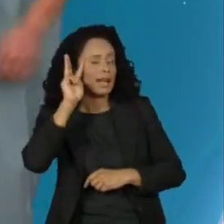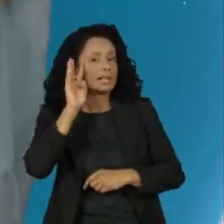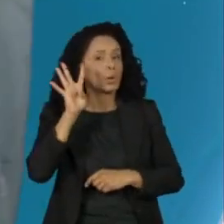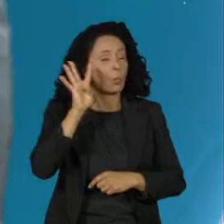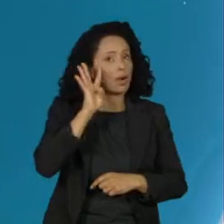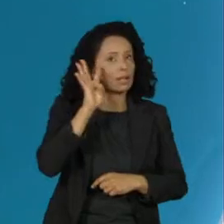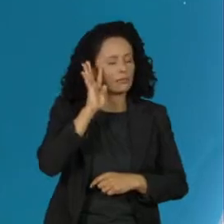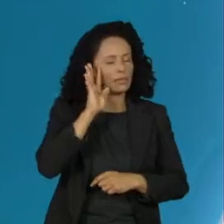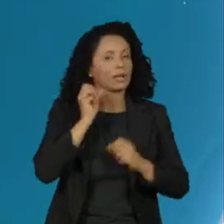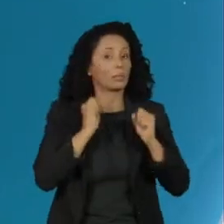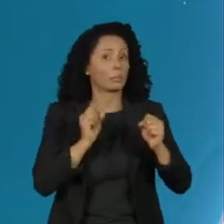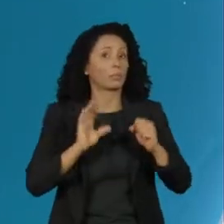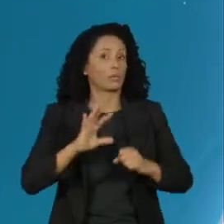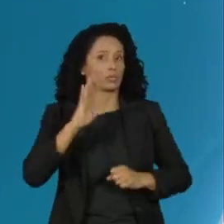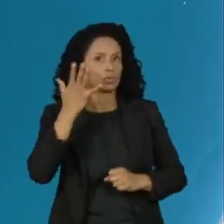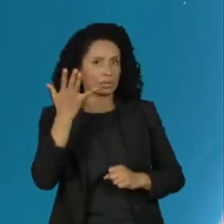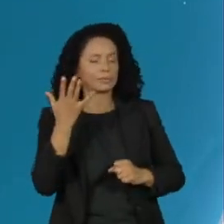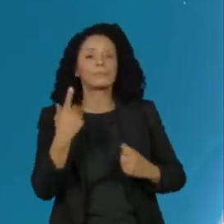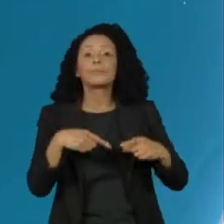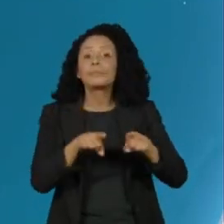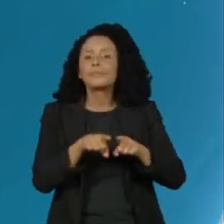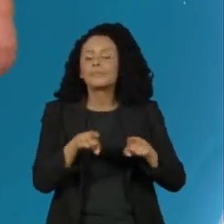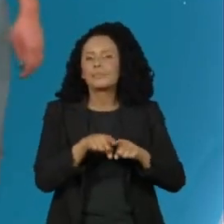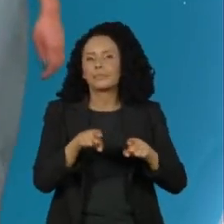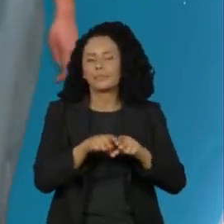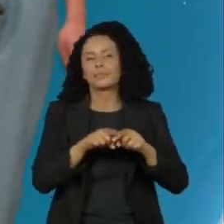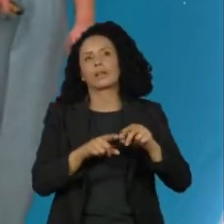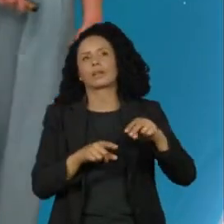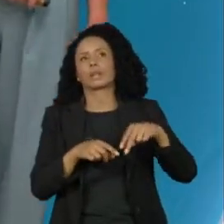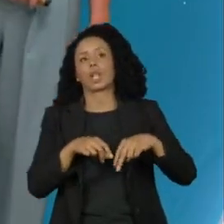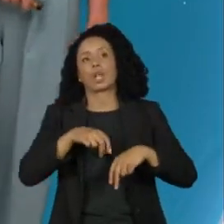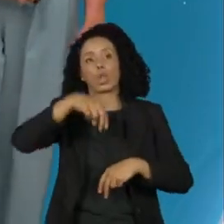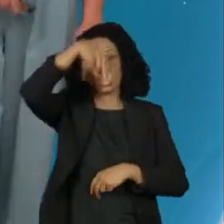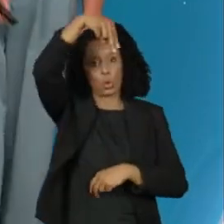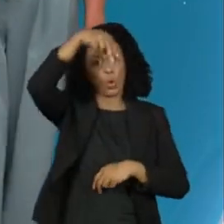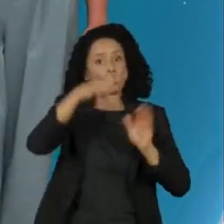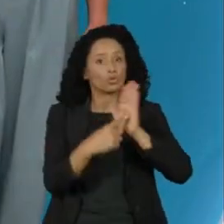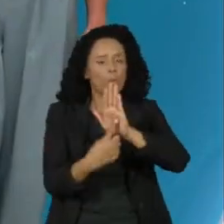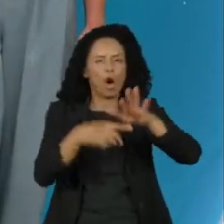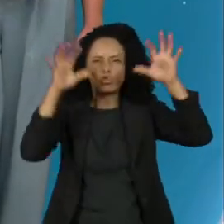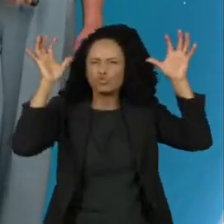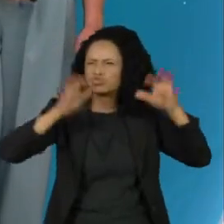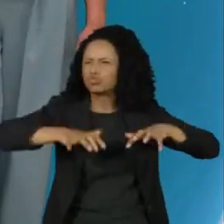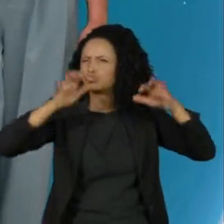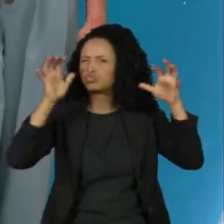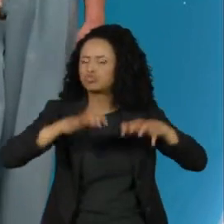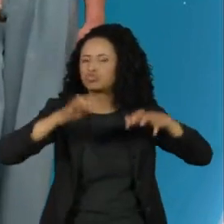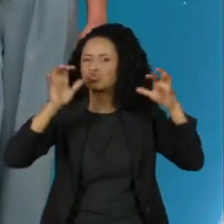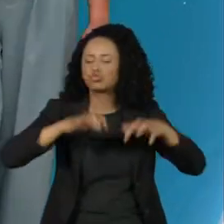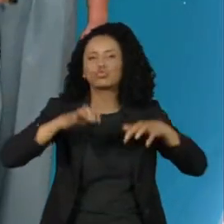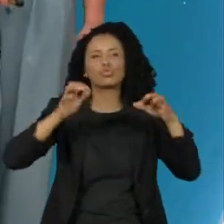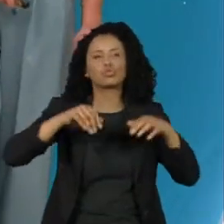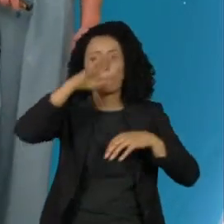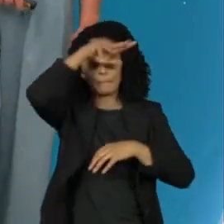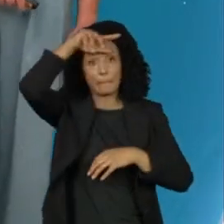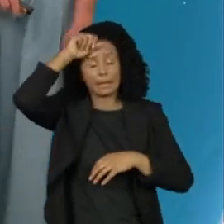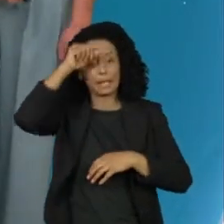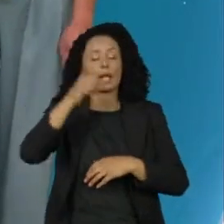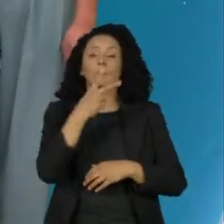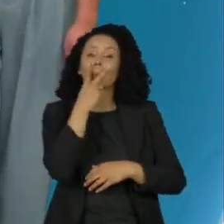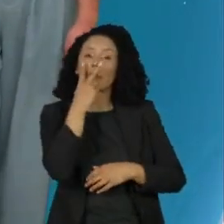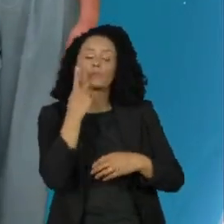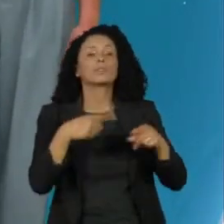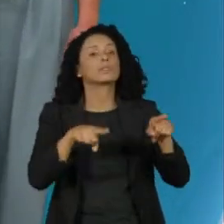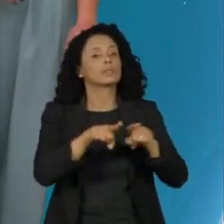quarta-feira. No norte do Brasil, ainda há calor e muita umidade que provocam pancadas de chuva forte em Manaus, Boa Vista e também na